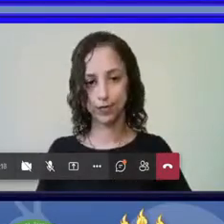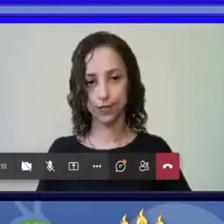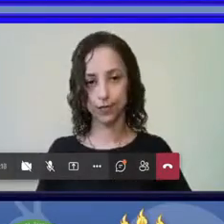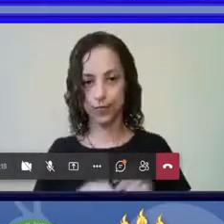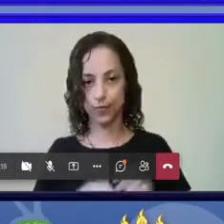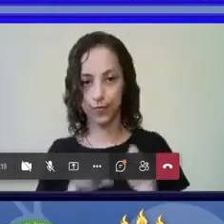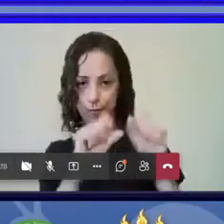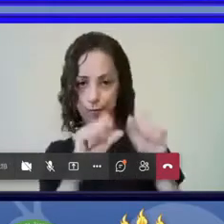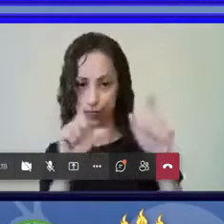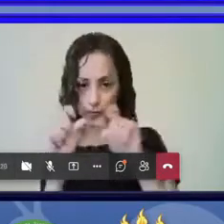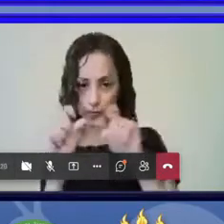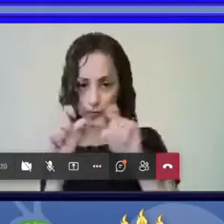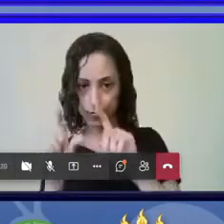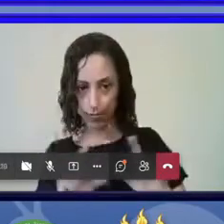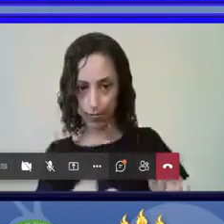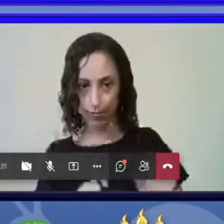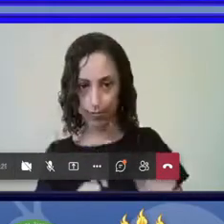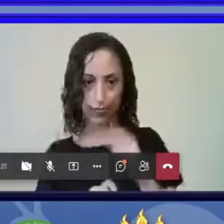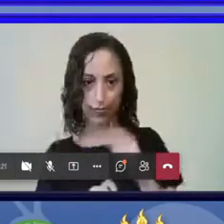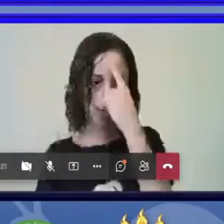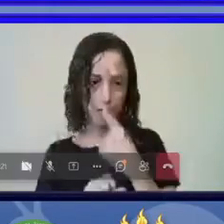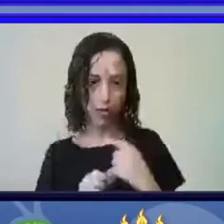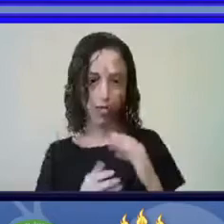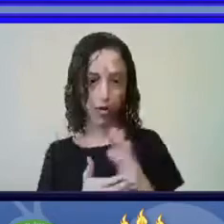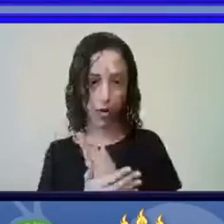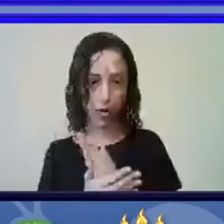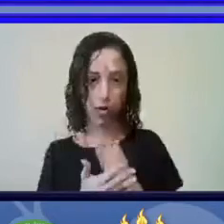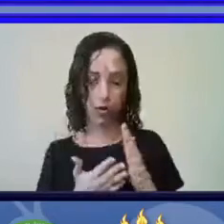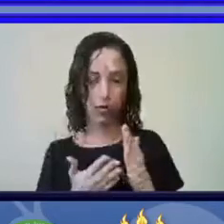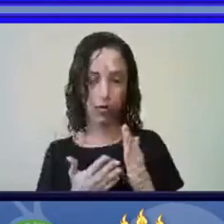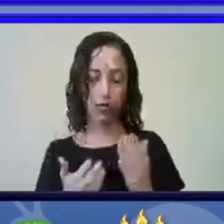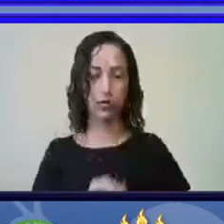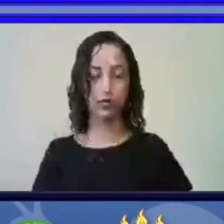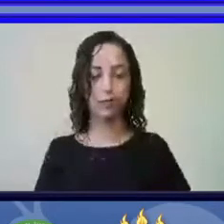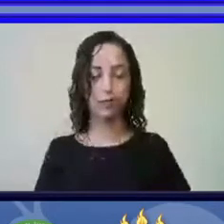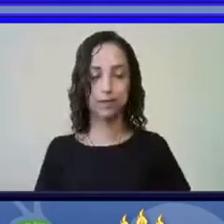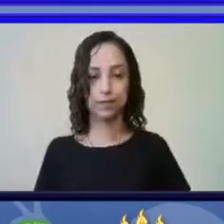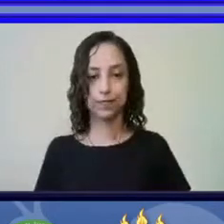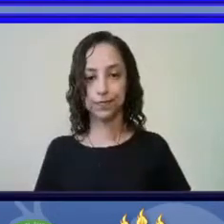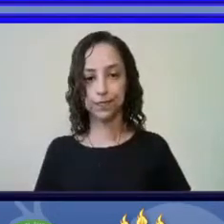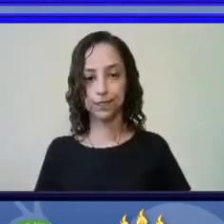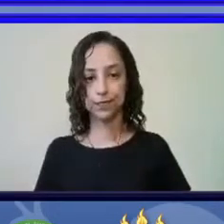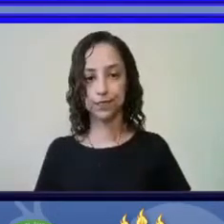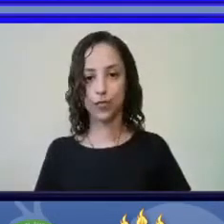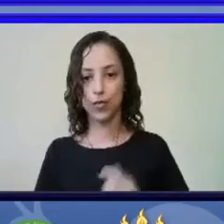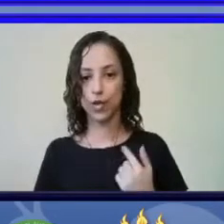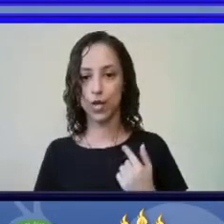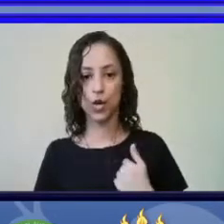Apareceu algumas imagens aí que eu não estou